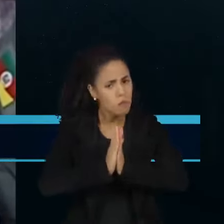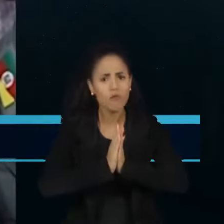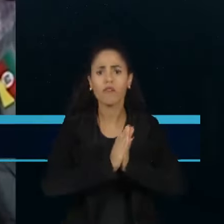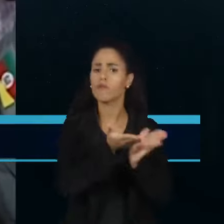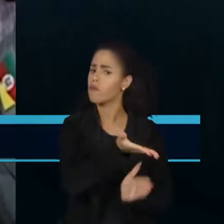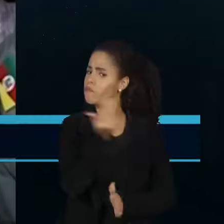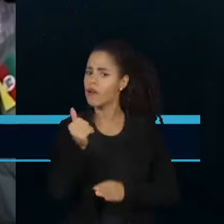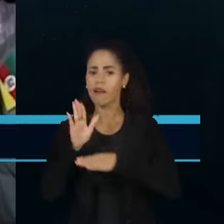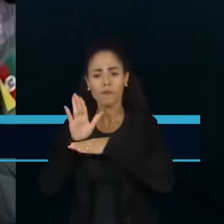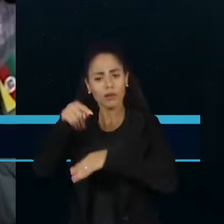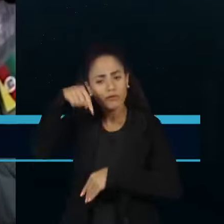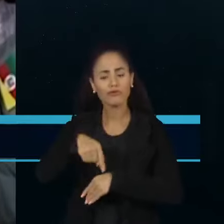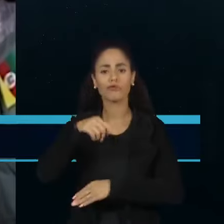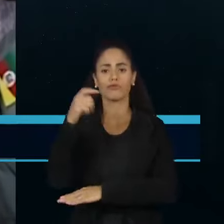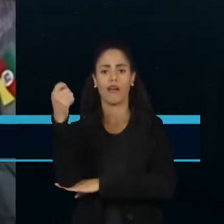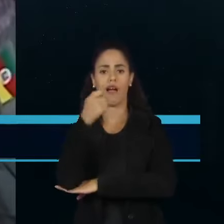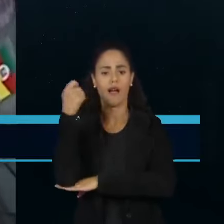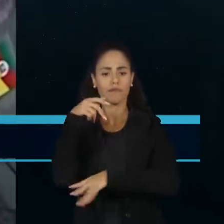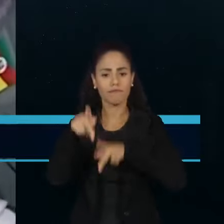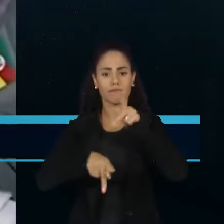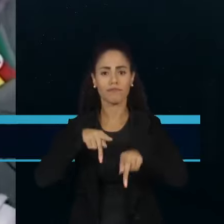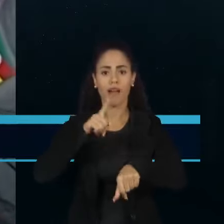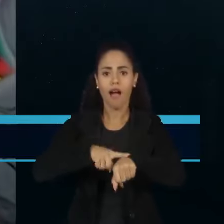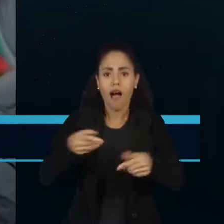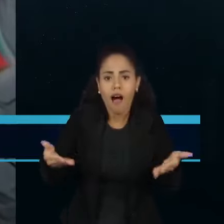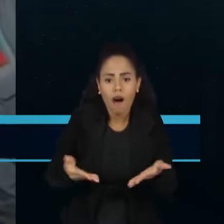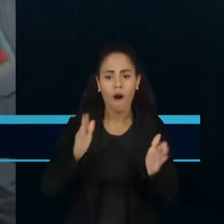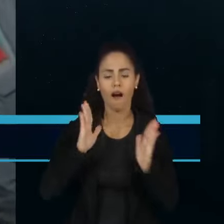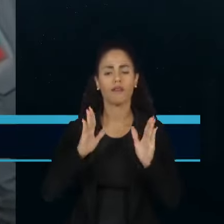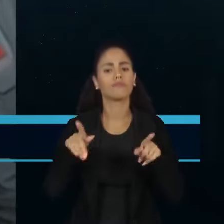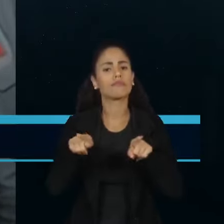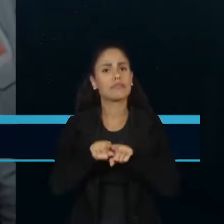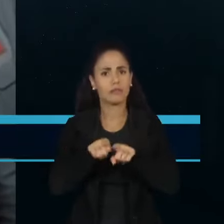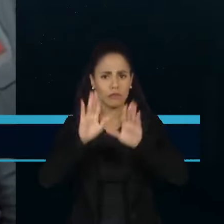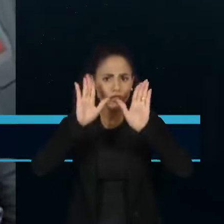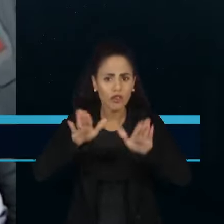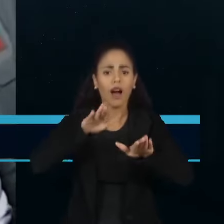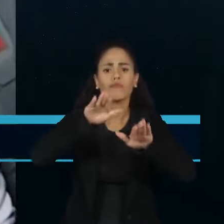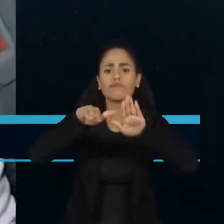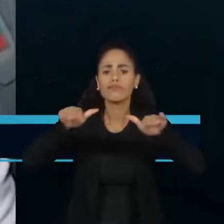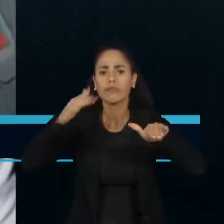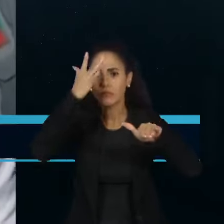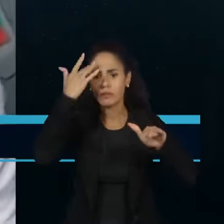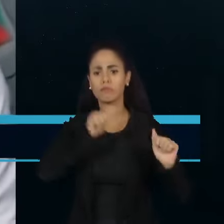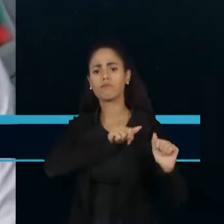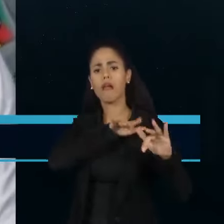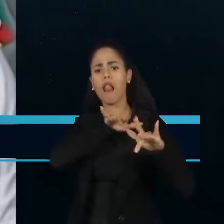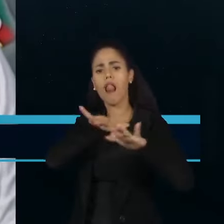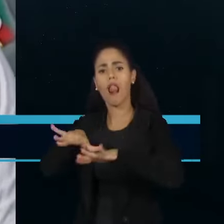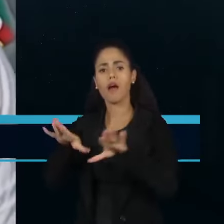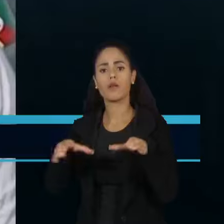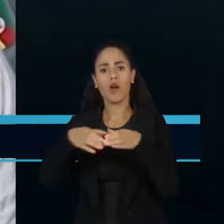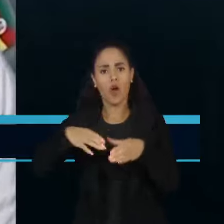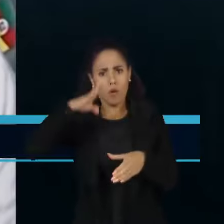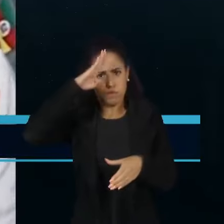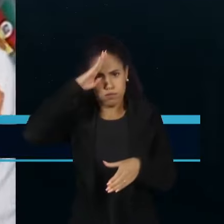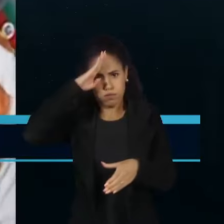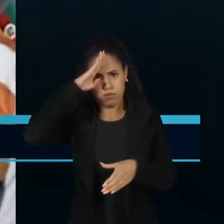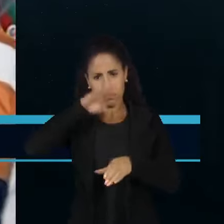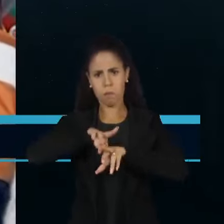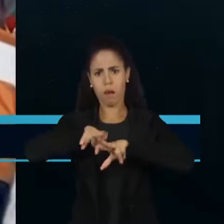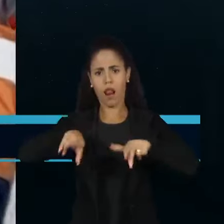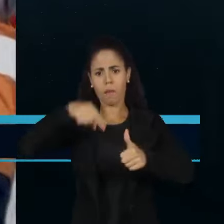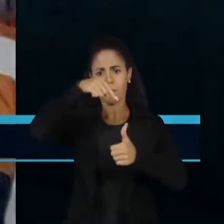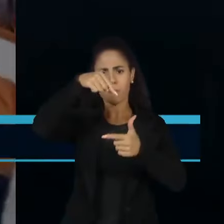para garantir a segurança da população nesse momento, além de chamar também, como já estão chegando, integrantes da Força Nacional, das